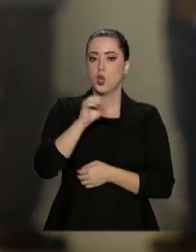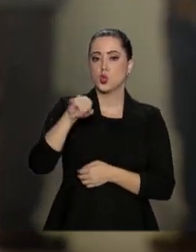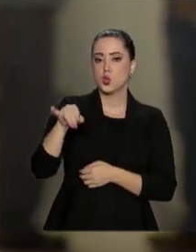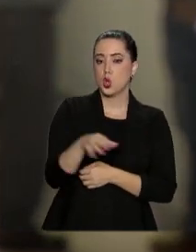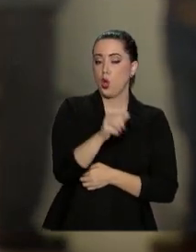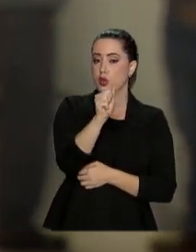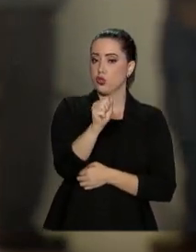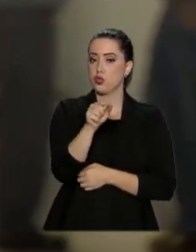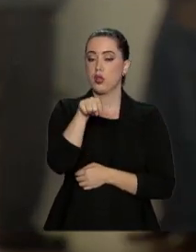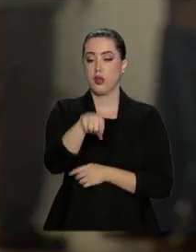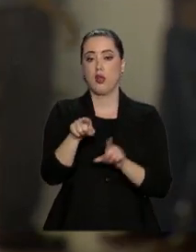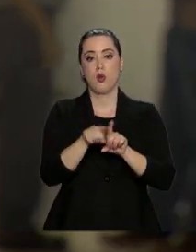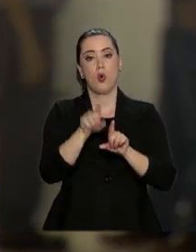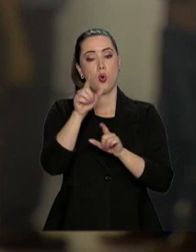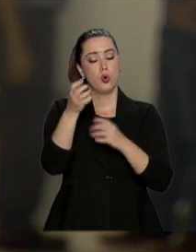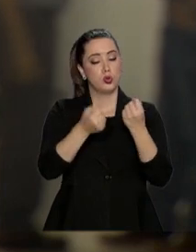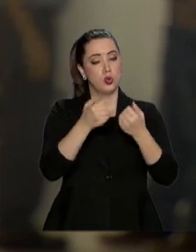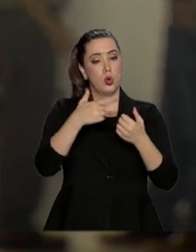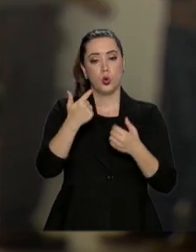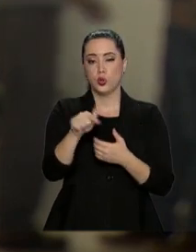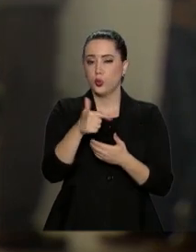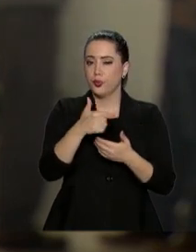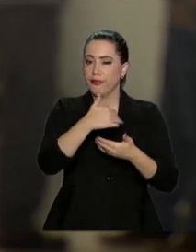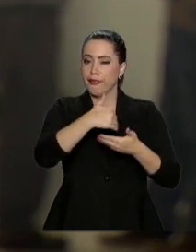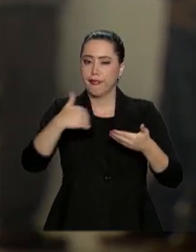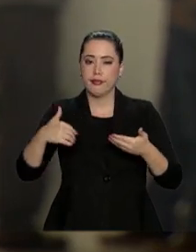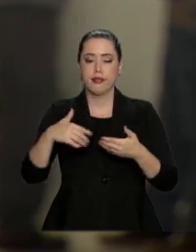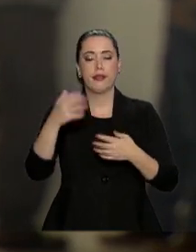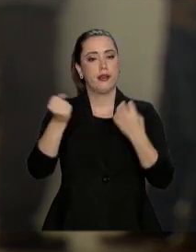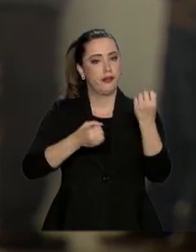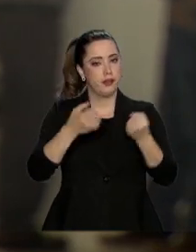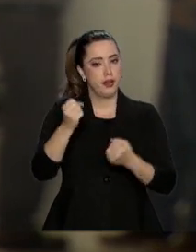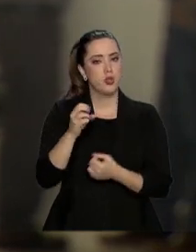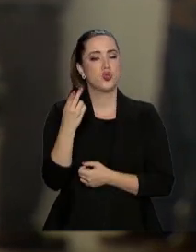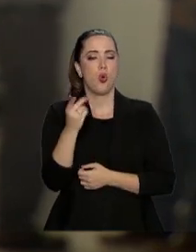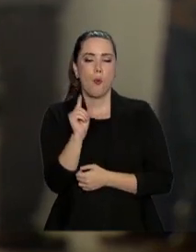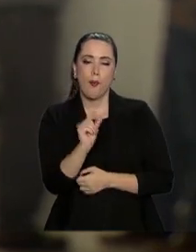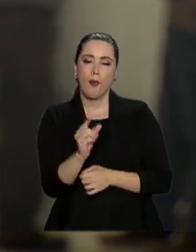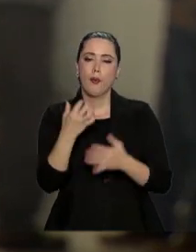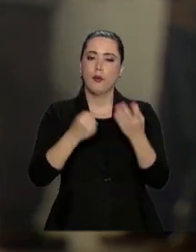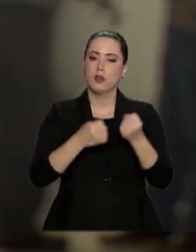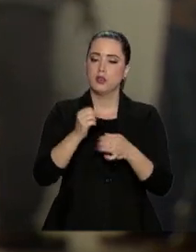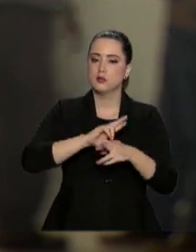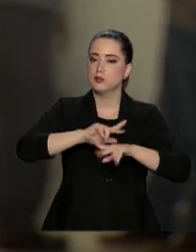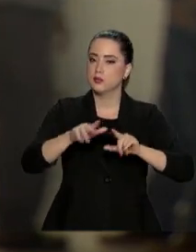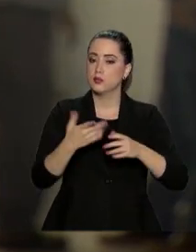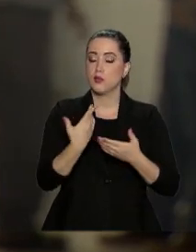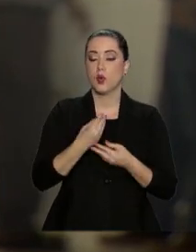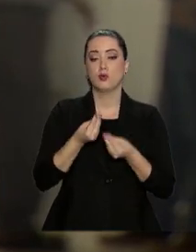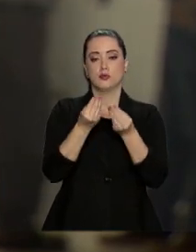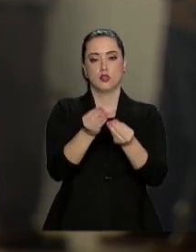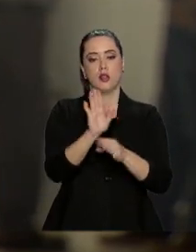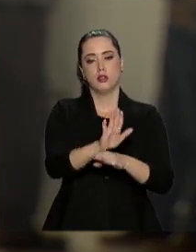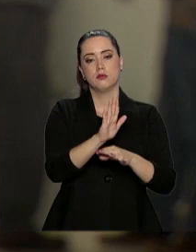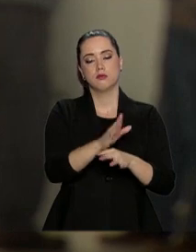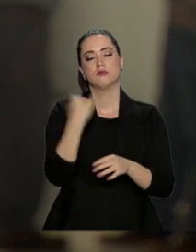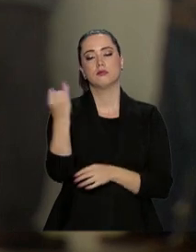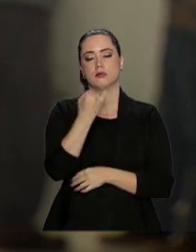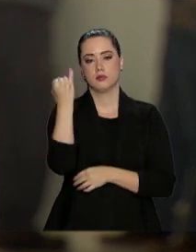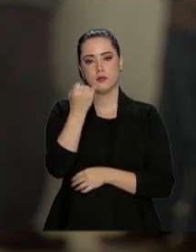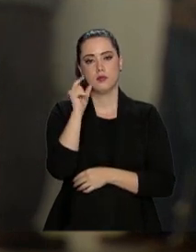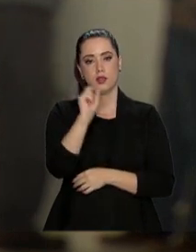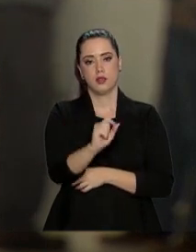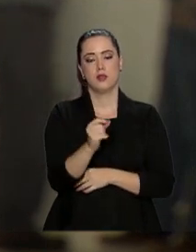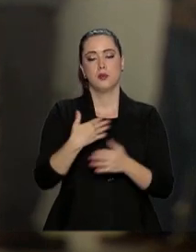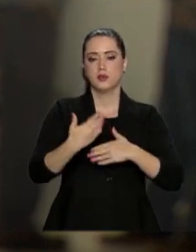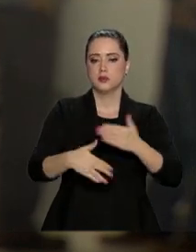proteína extensamente hidrolisada, com ou sem lactose, e de aminoácidos que trarão benefícios importantes